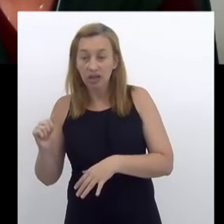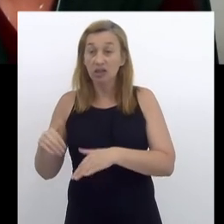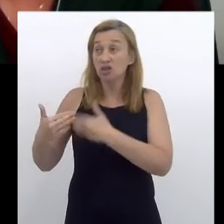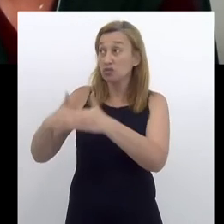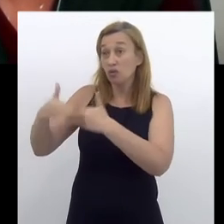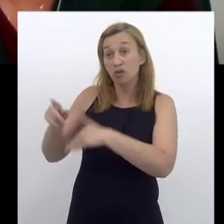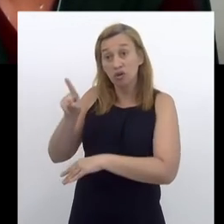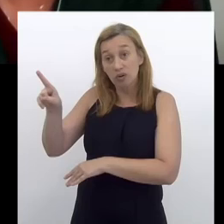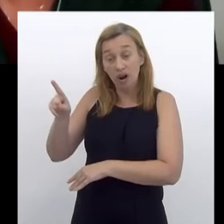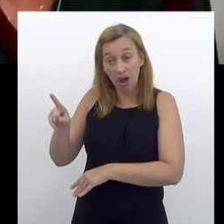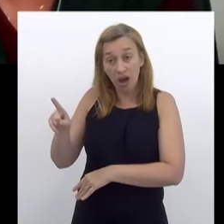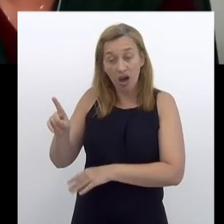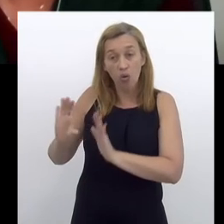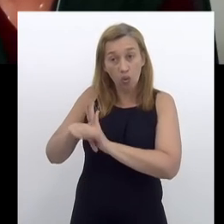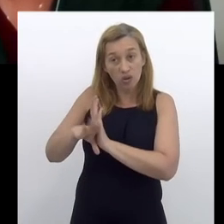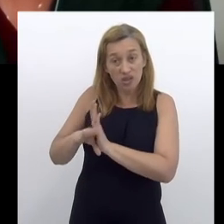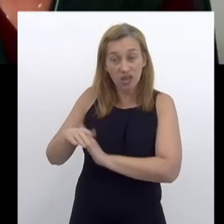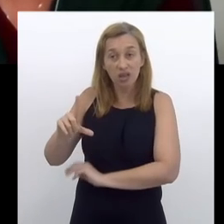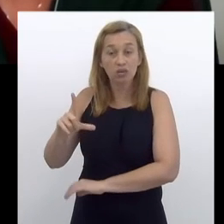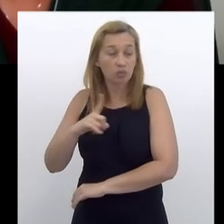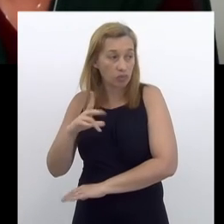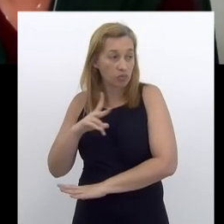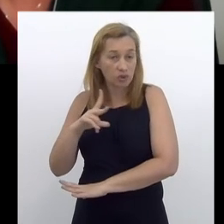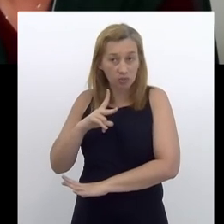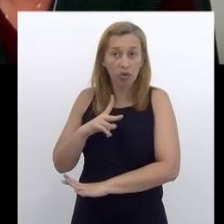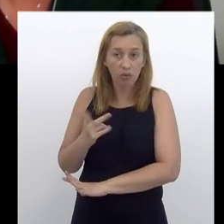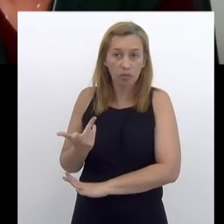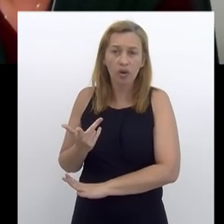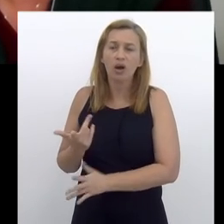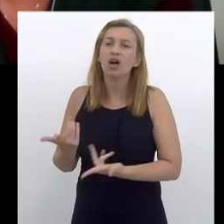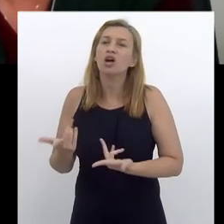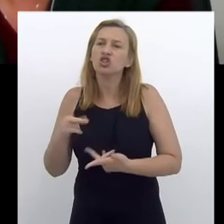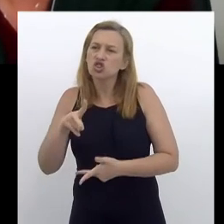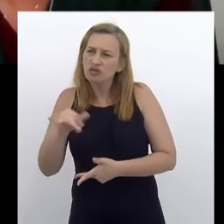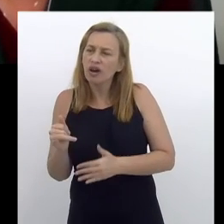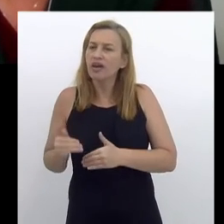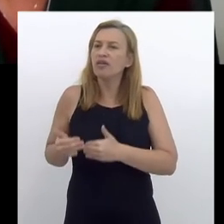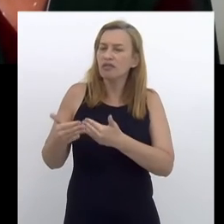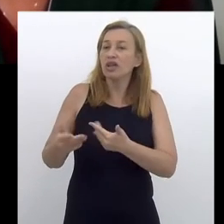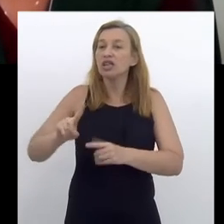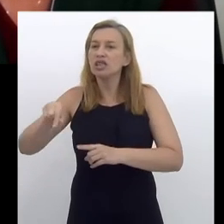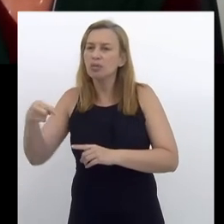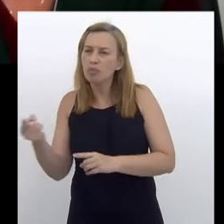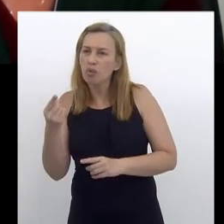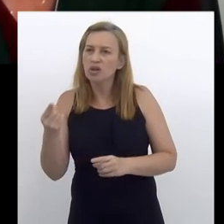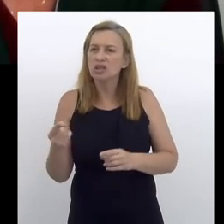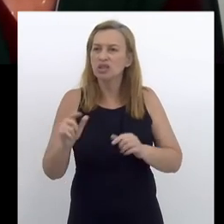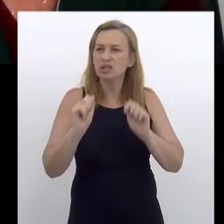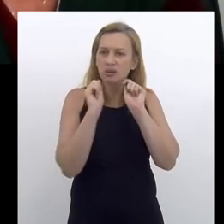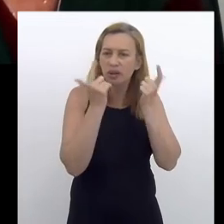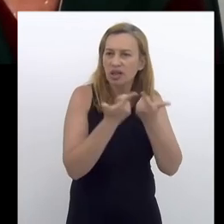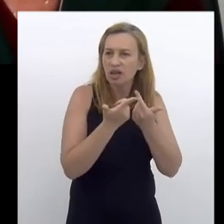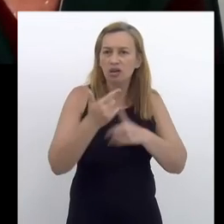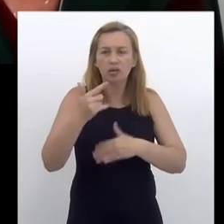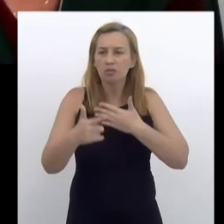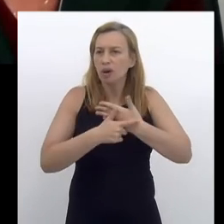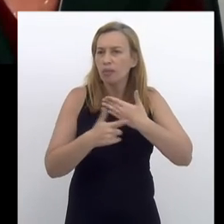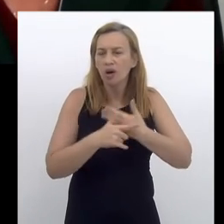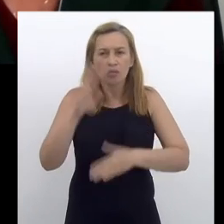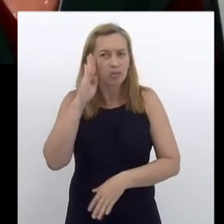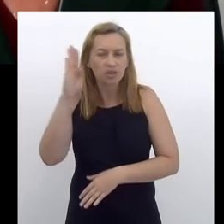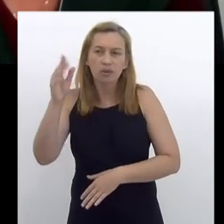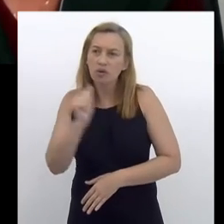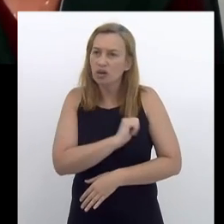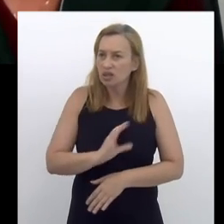mais próximos com o pensamento desenvolvimentista, pelo próprio conceito da Noruega, e acho que isso vai em frente, e depois do